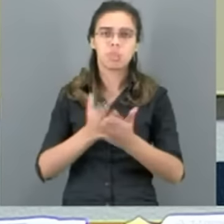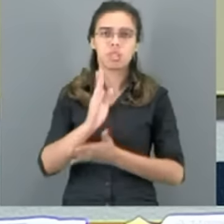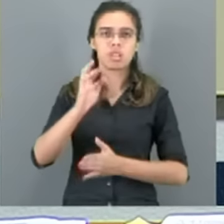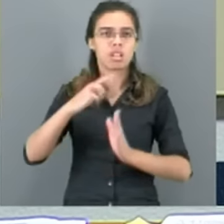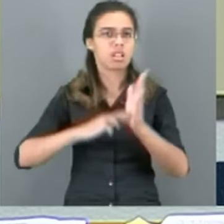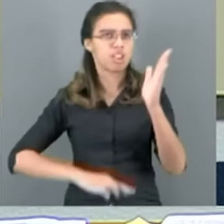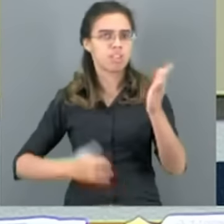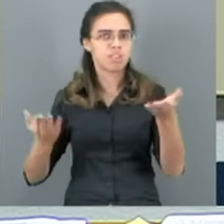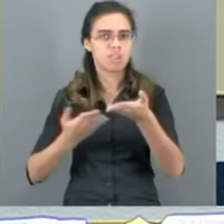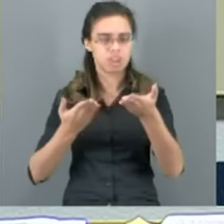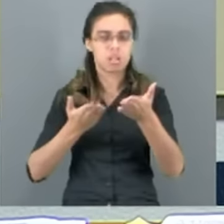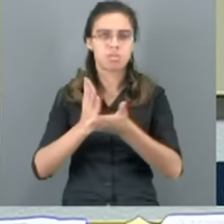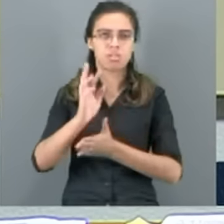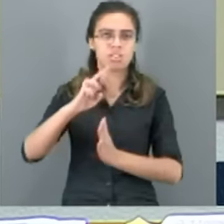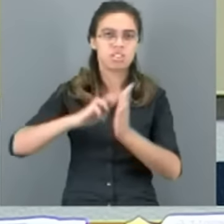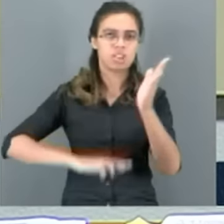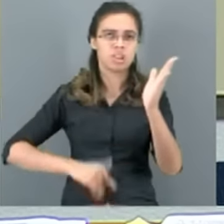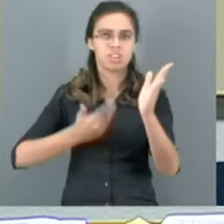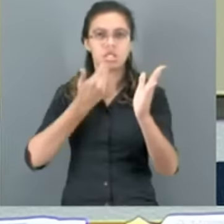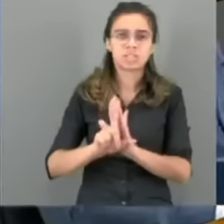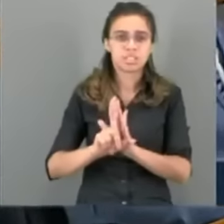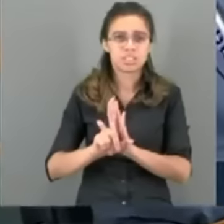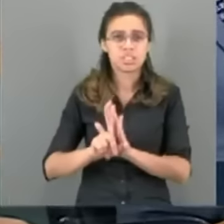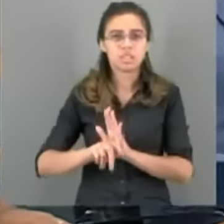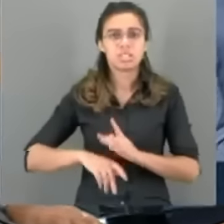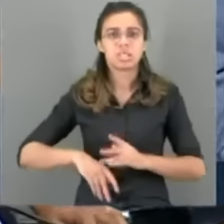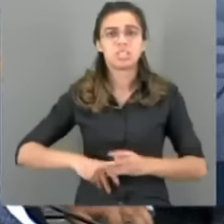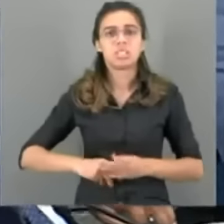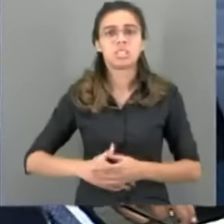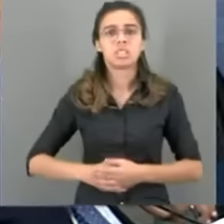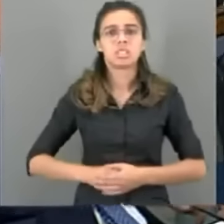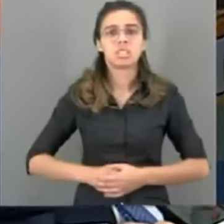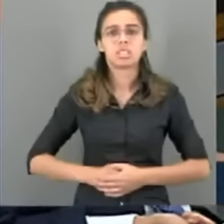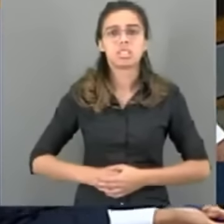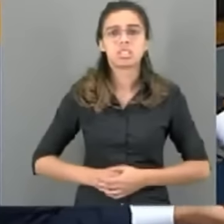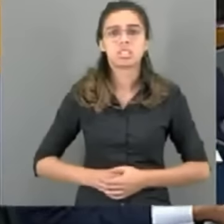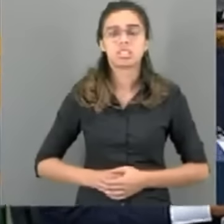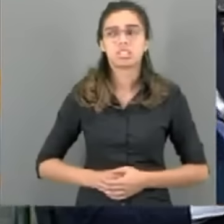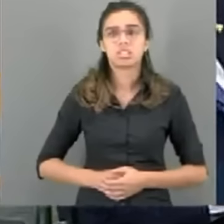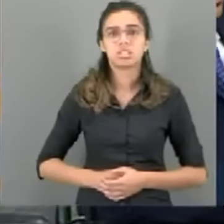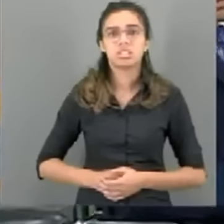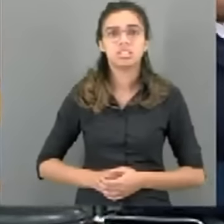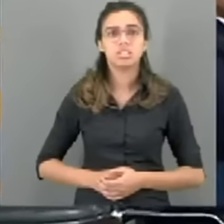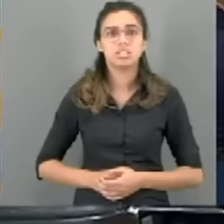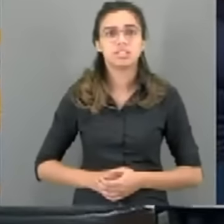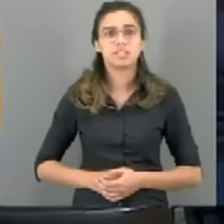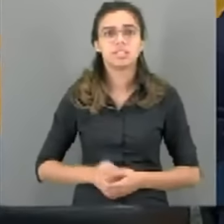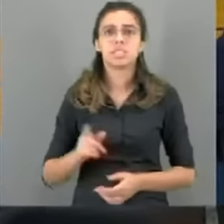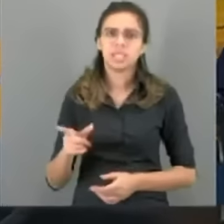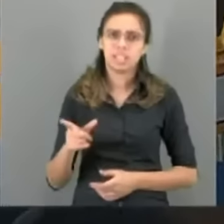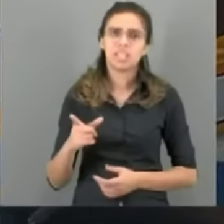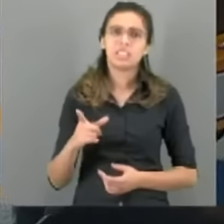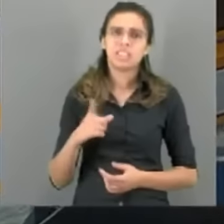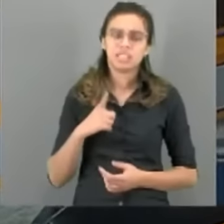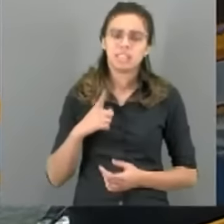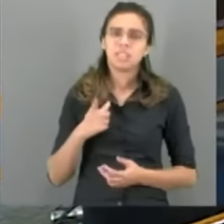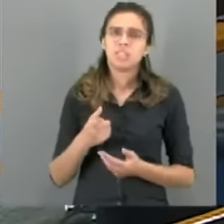aprovado o relatório favorável ao projeto. Senador Adamares, tem coisa pior, não é nem